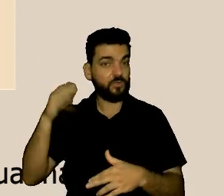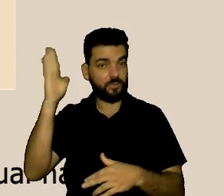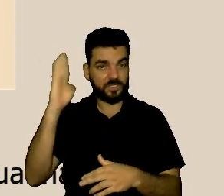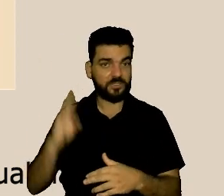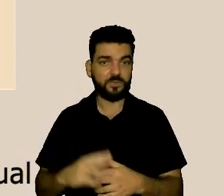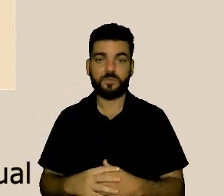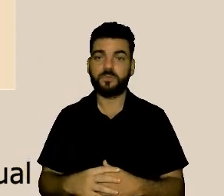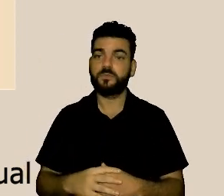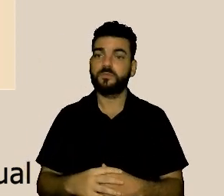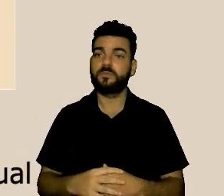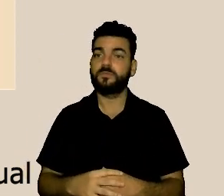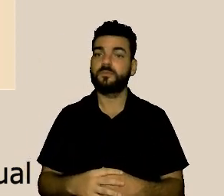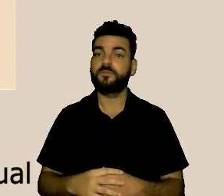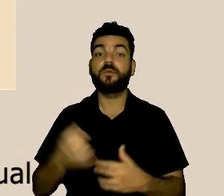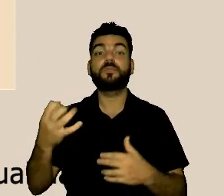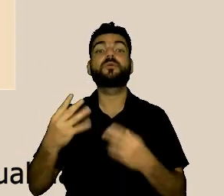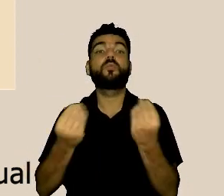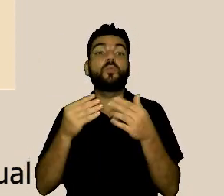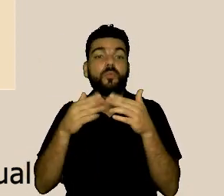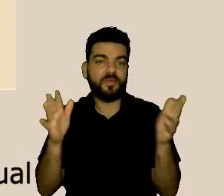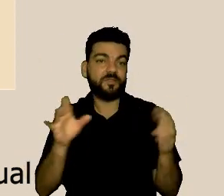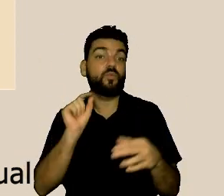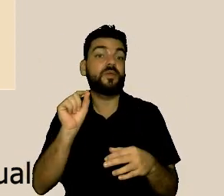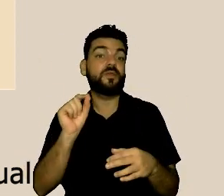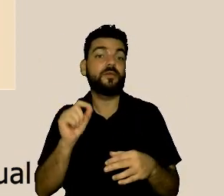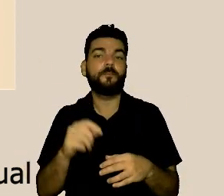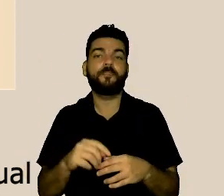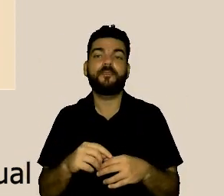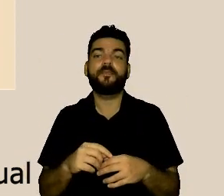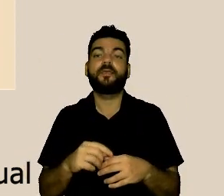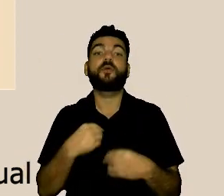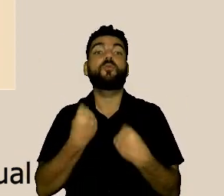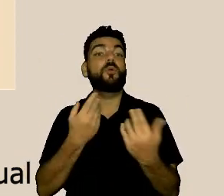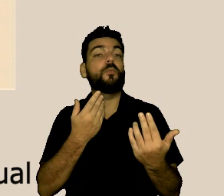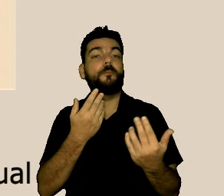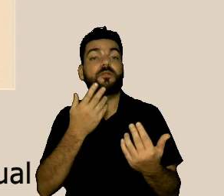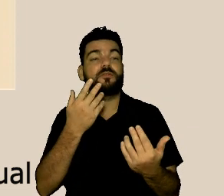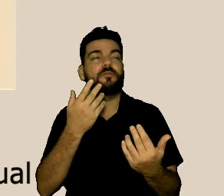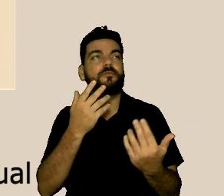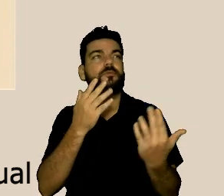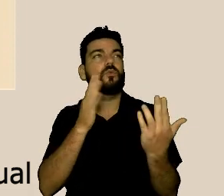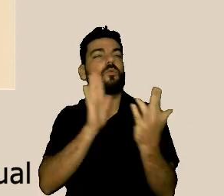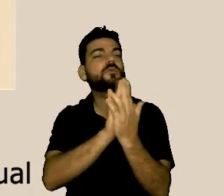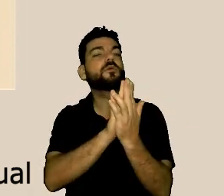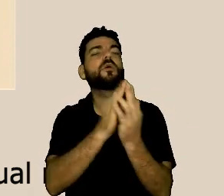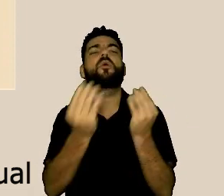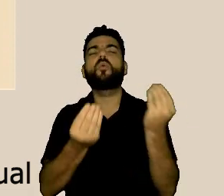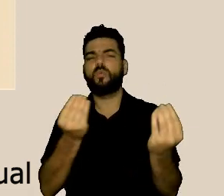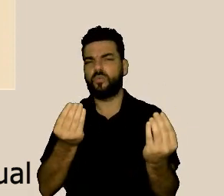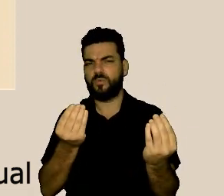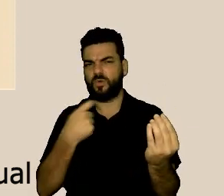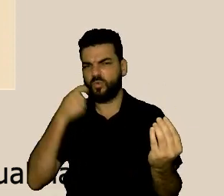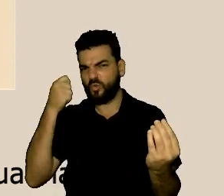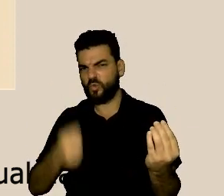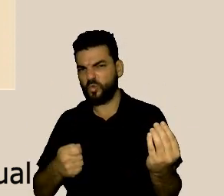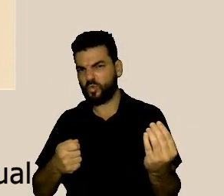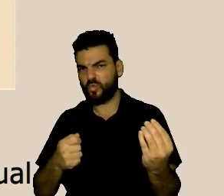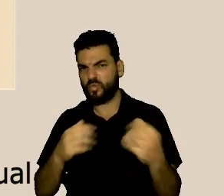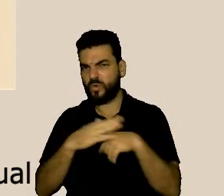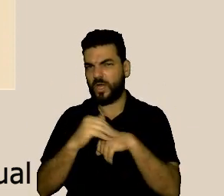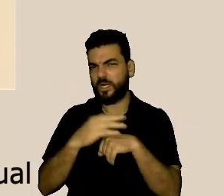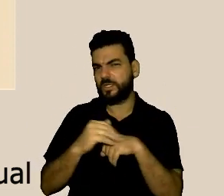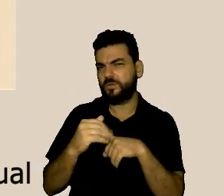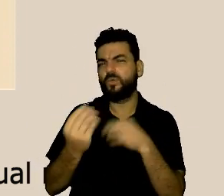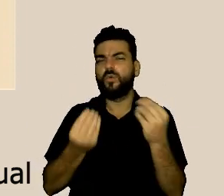tudo começa na forma como eu trato as pessoas mas isso é muito mais profundo